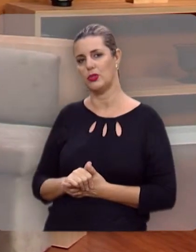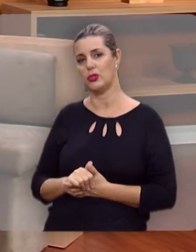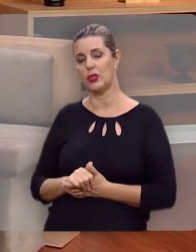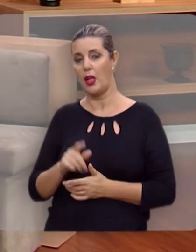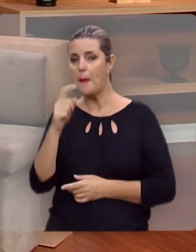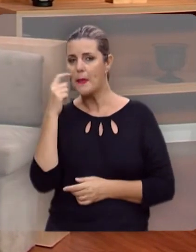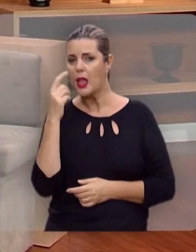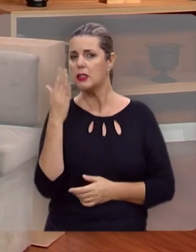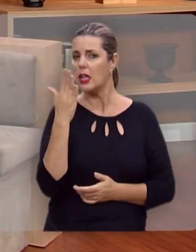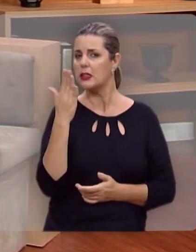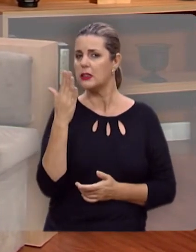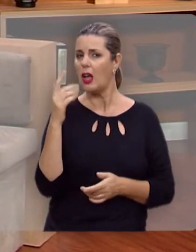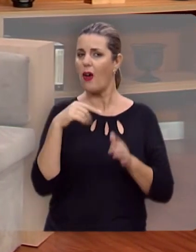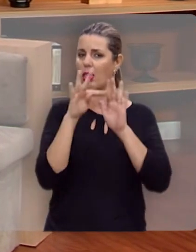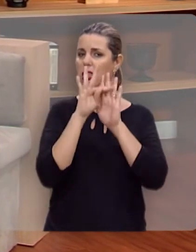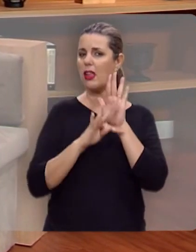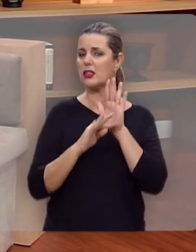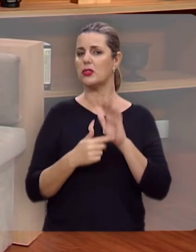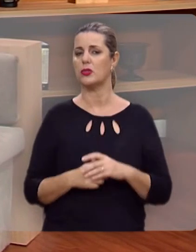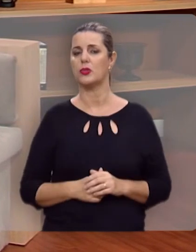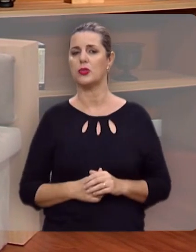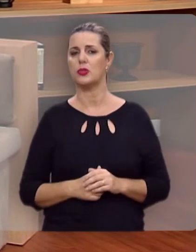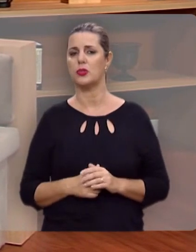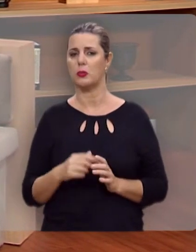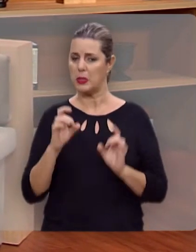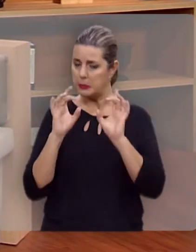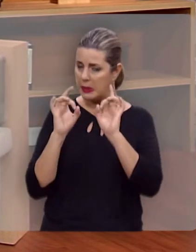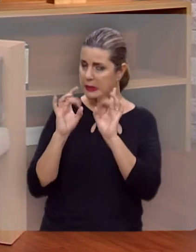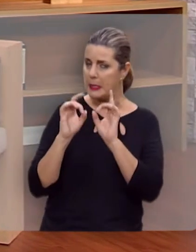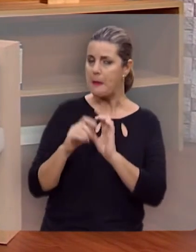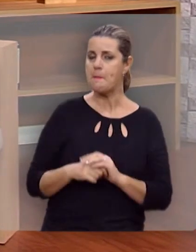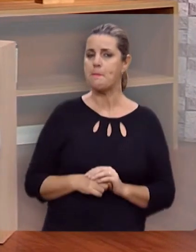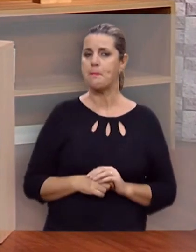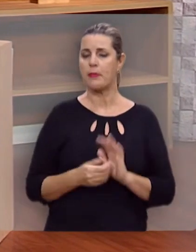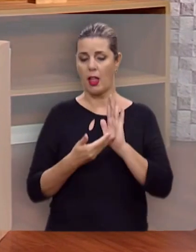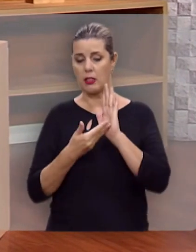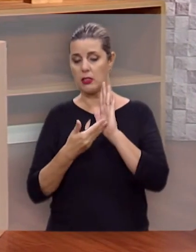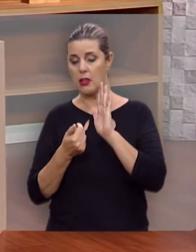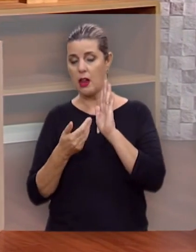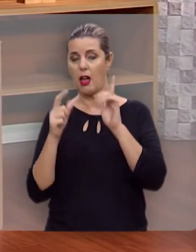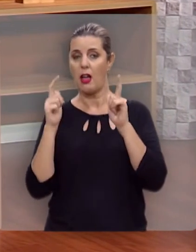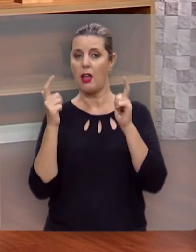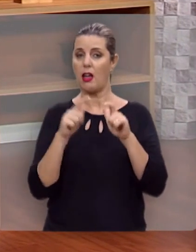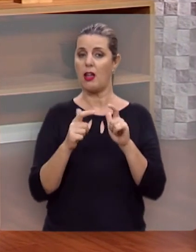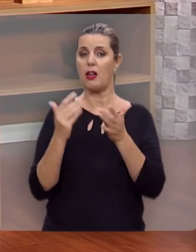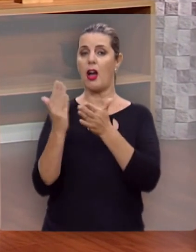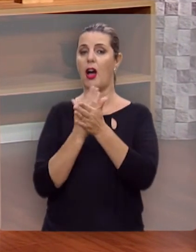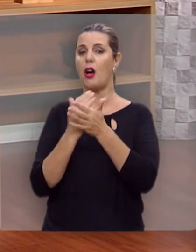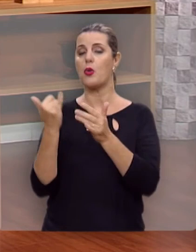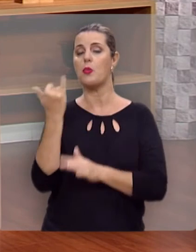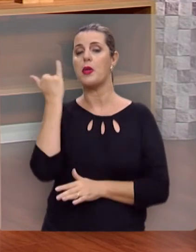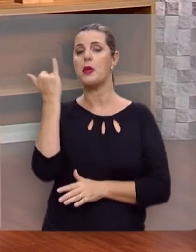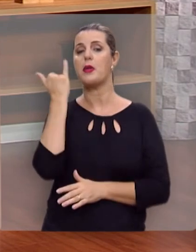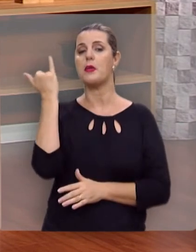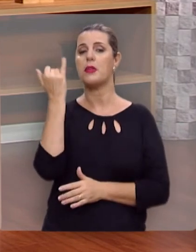Então chama a sua atenção para este texto, tão solene, extraindo daqui algumas